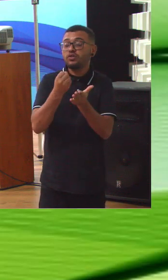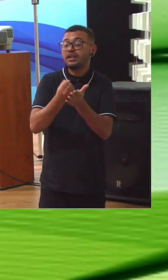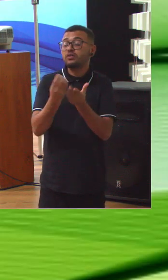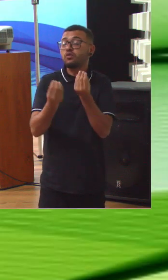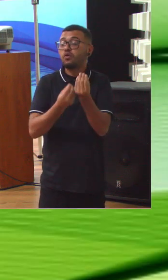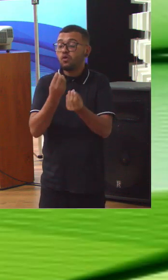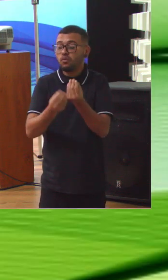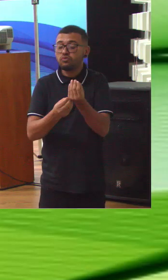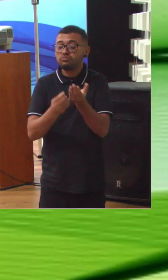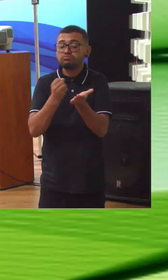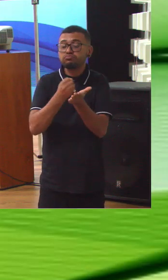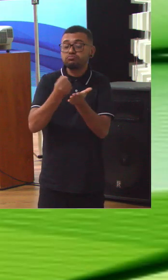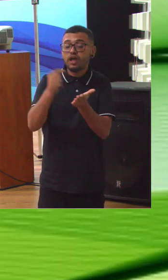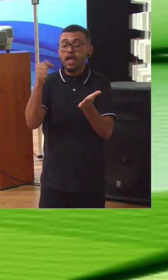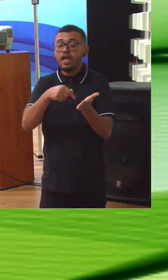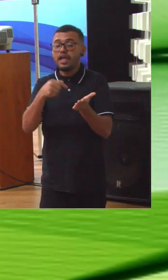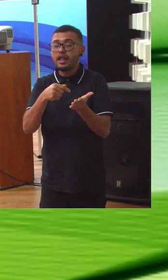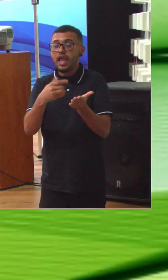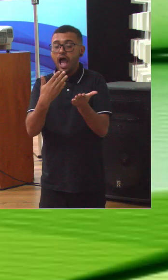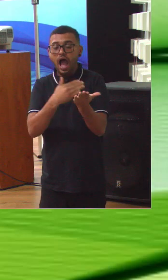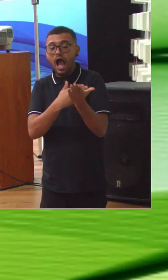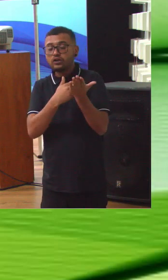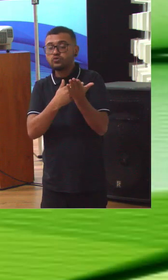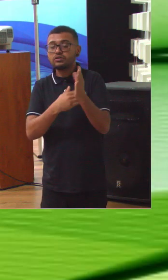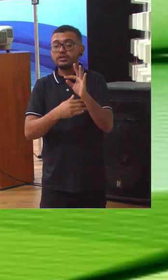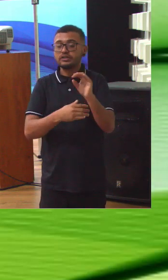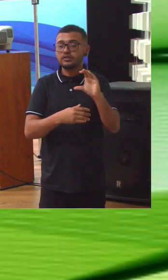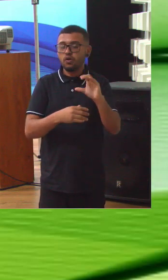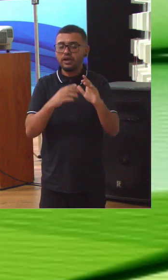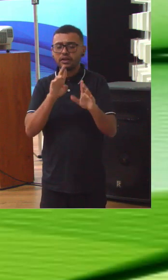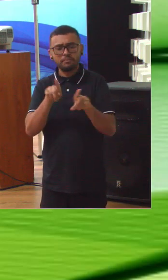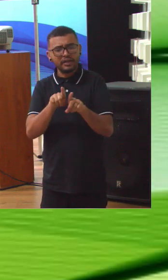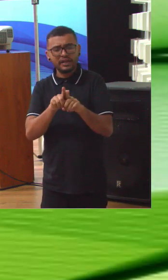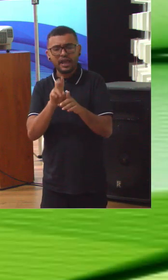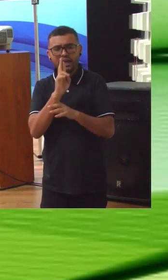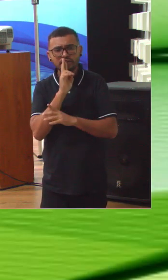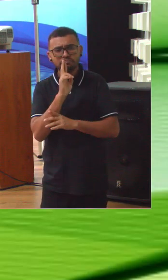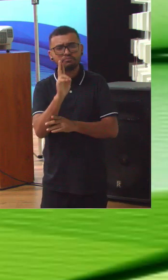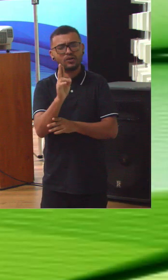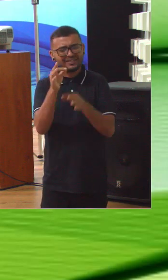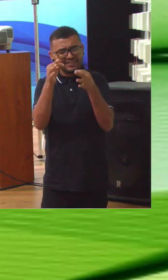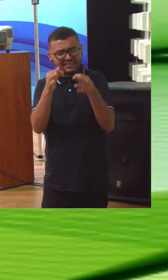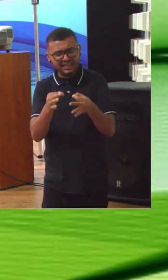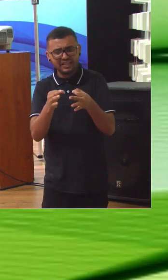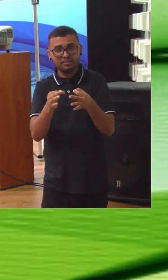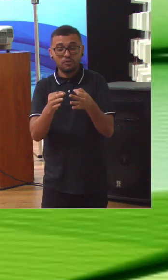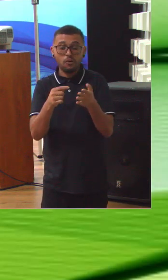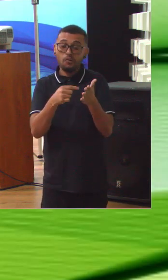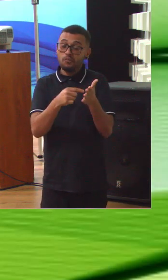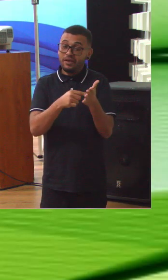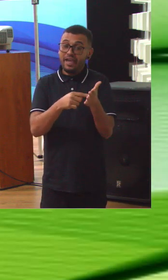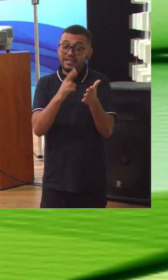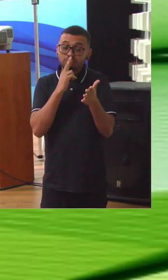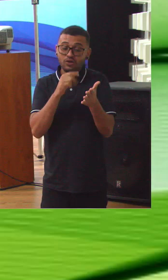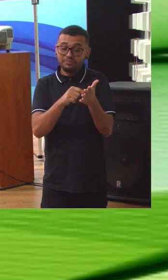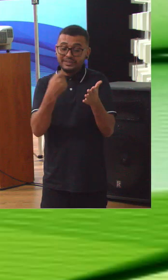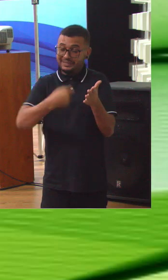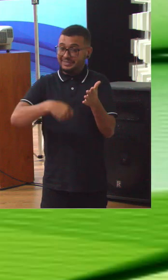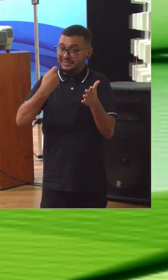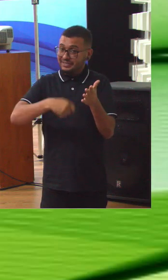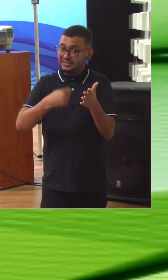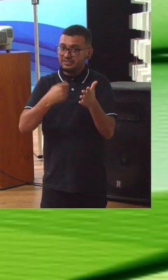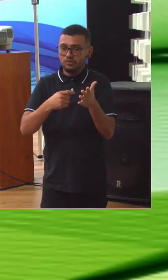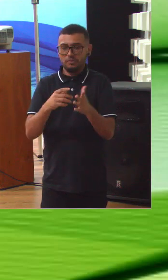Como é que os contratos ajudam a aparecer resultados, sendo que você precisa deles, porque você, obviamente, não vai ter mais como